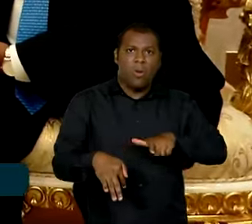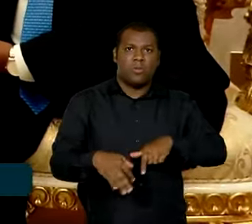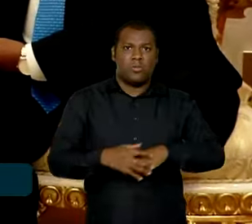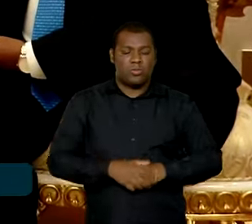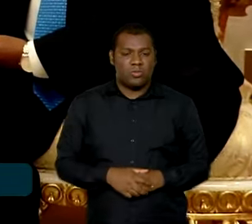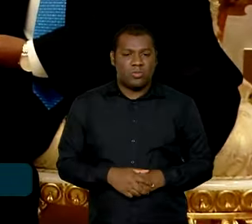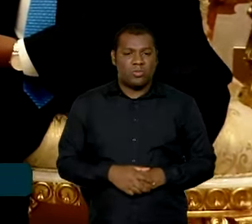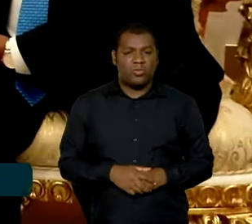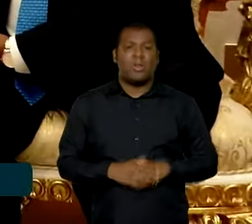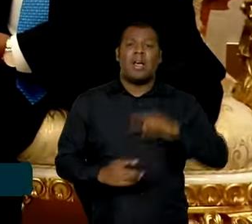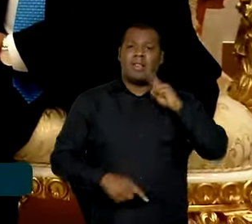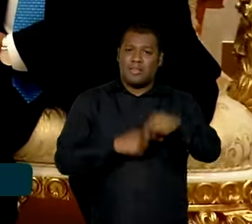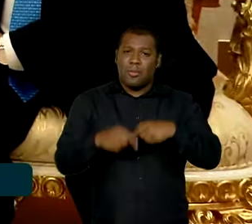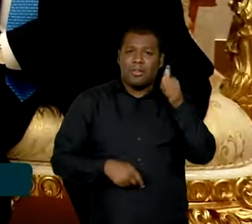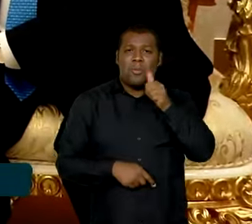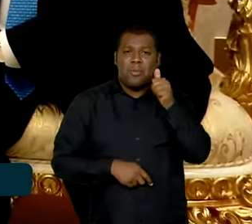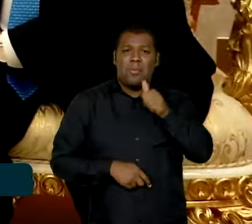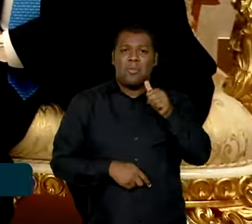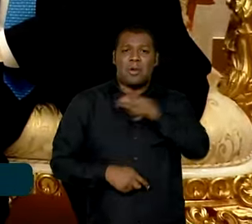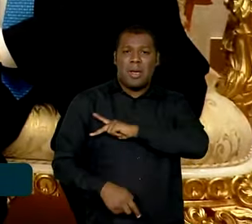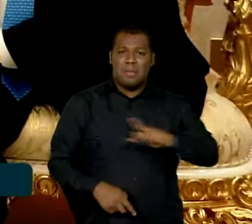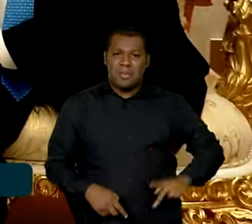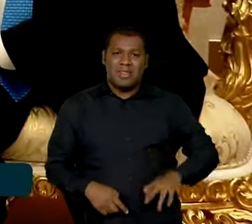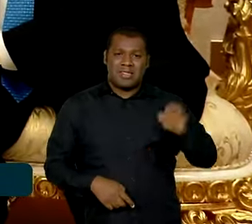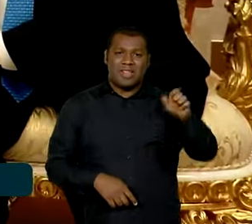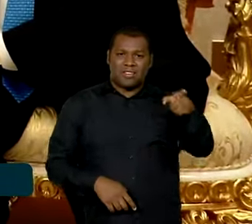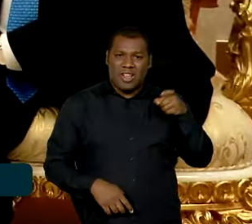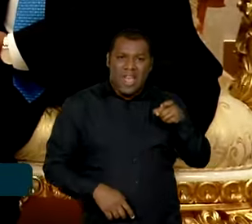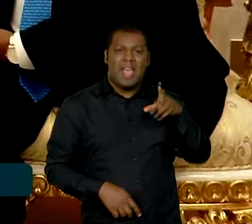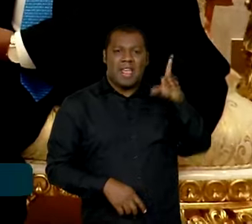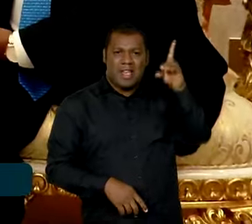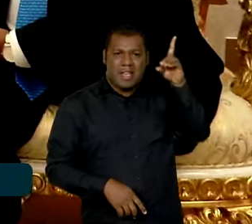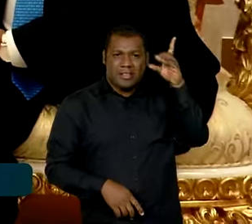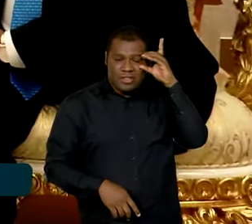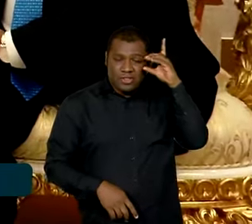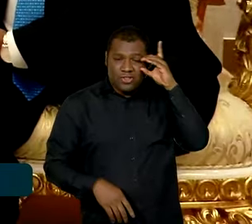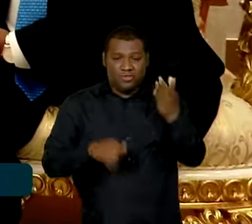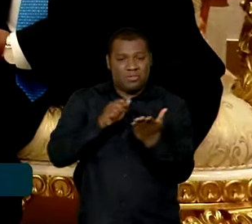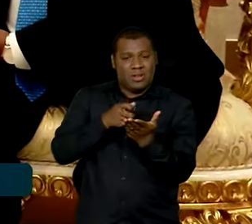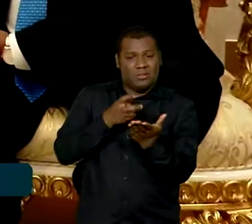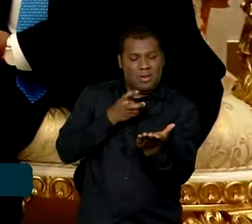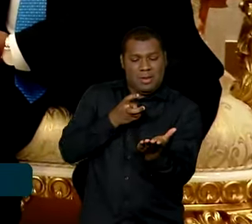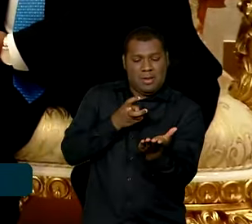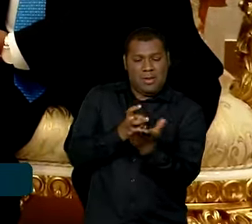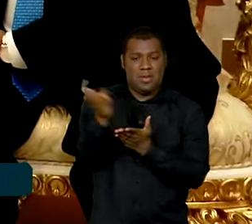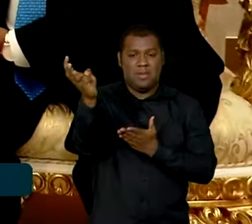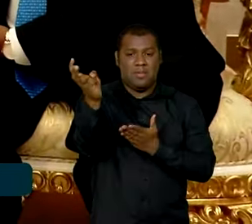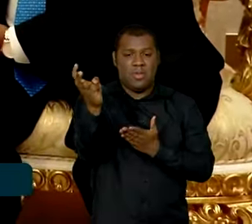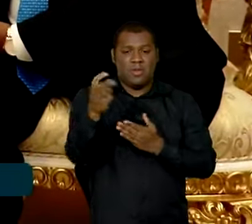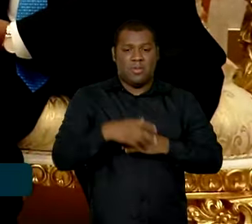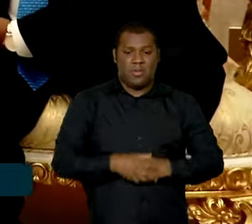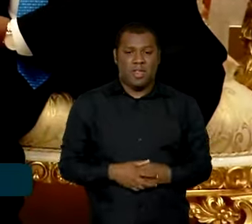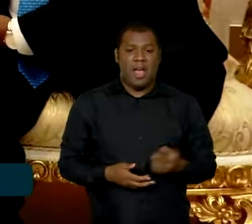Depois do impeachment da Dilma, quando eu regressei à presidência agora,